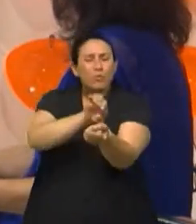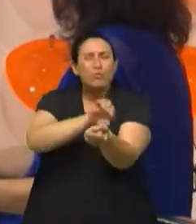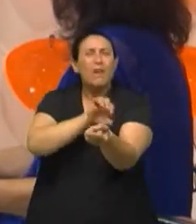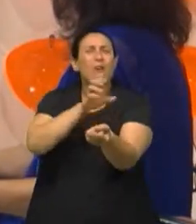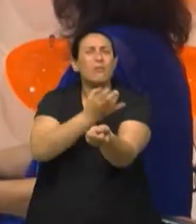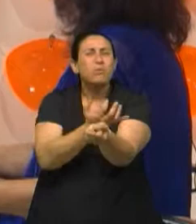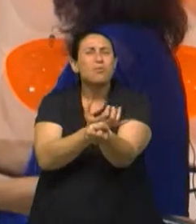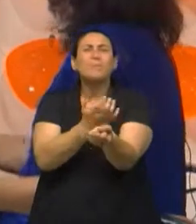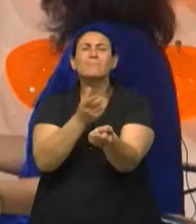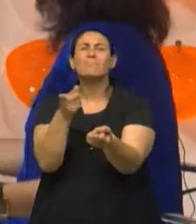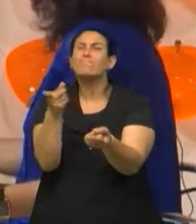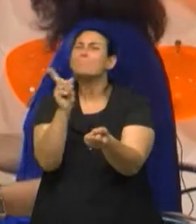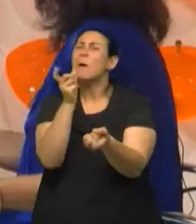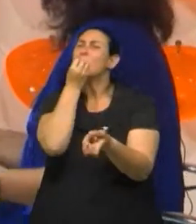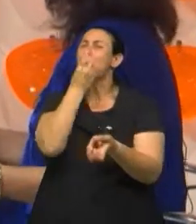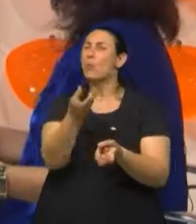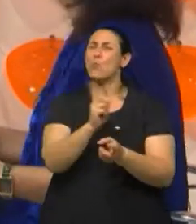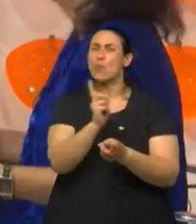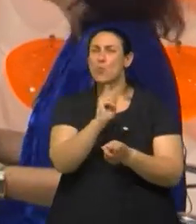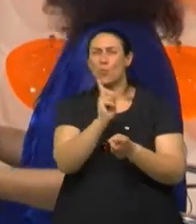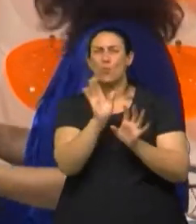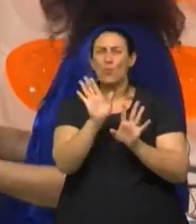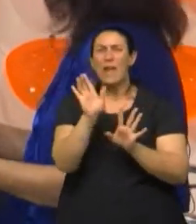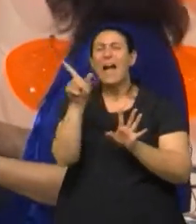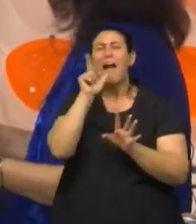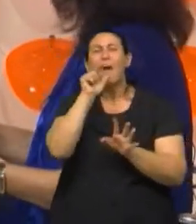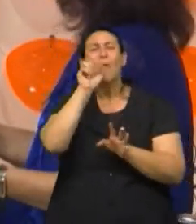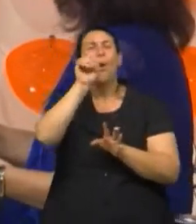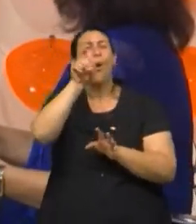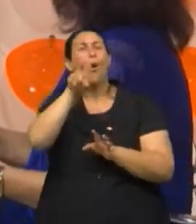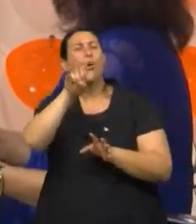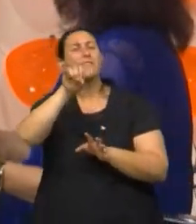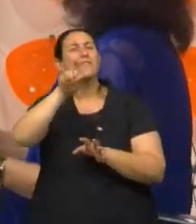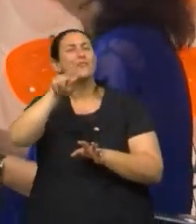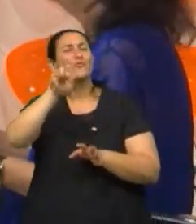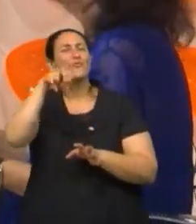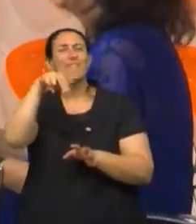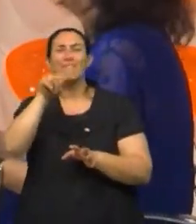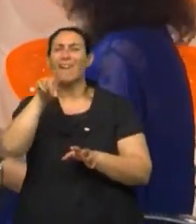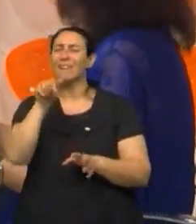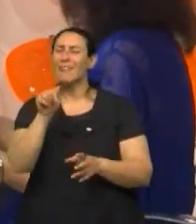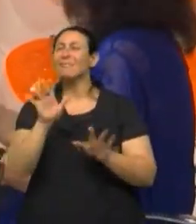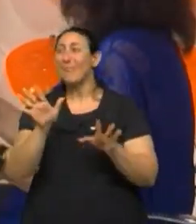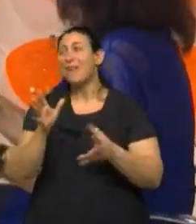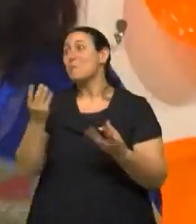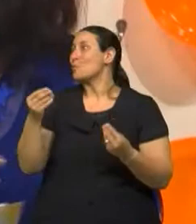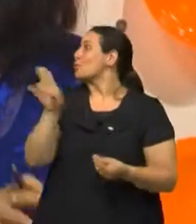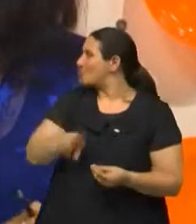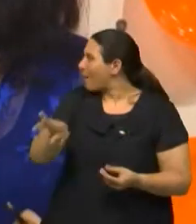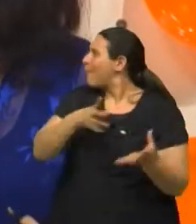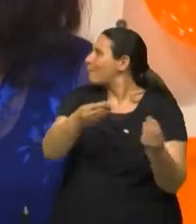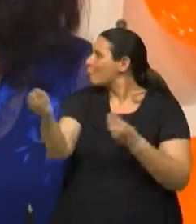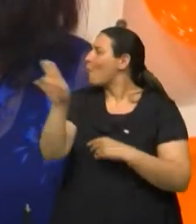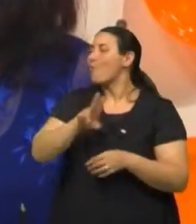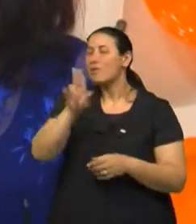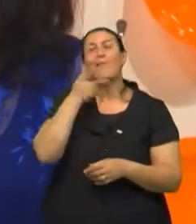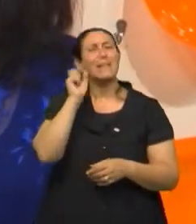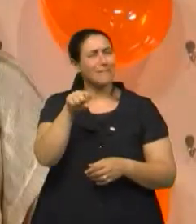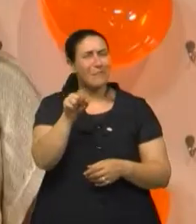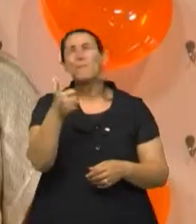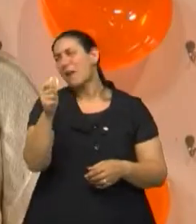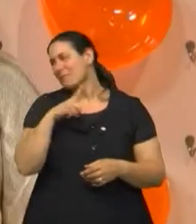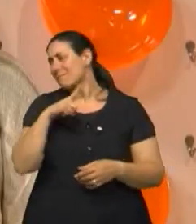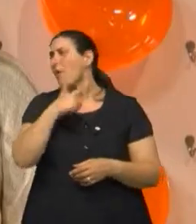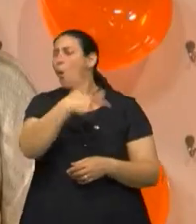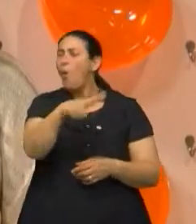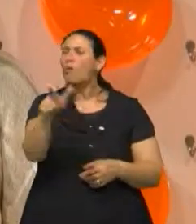assim, um benefício maior. que sou antiga, sou do tempo da água oxigenada. É, água oxigenada era muito usada, é verdade. usada, né? Hoje tem esses antissépticos,